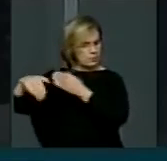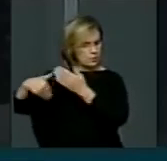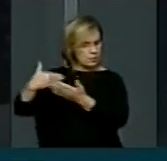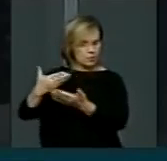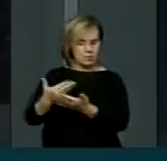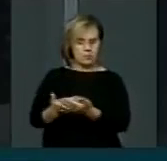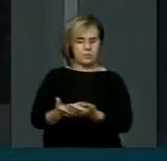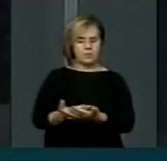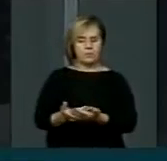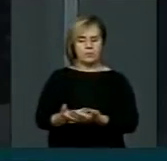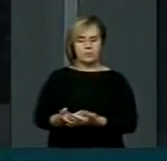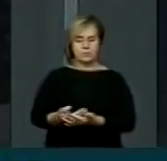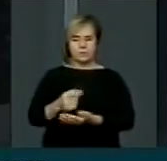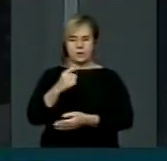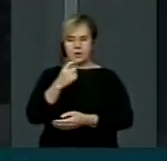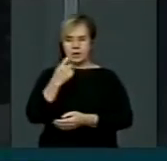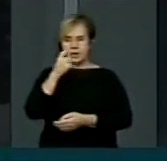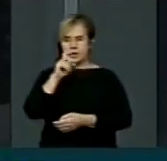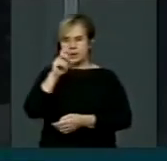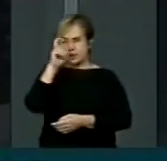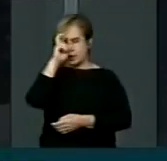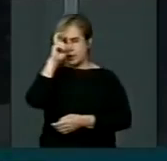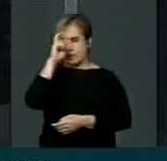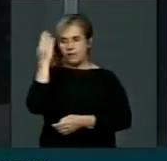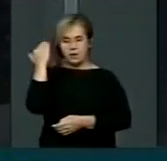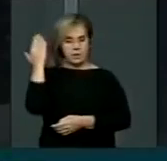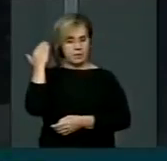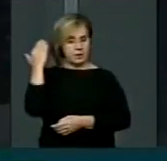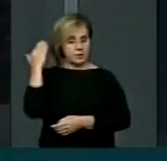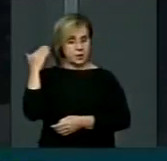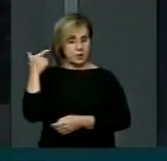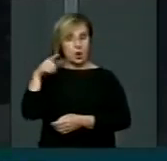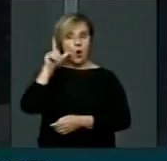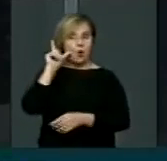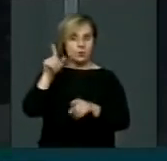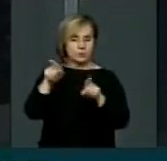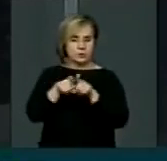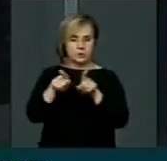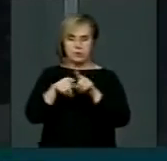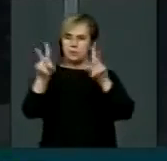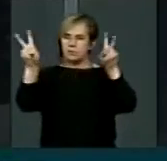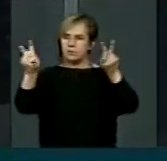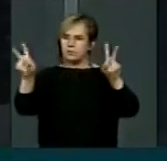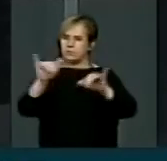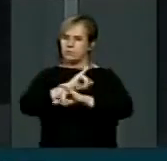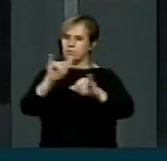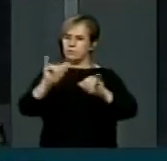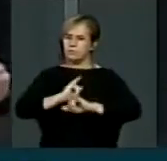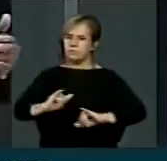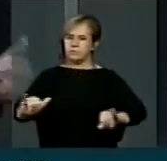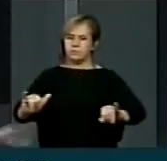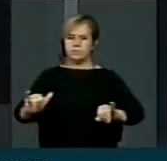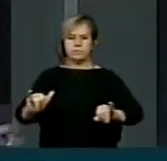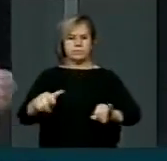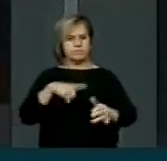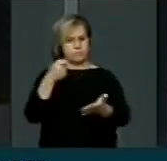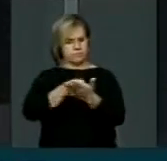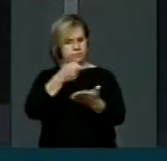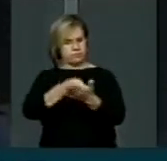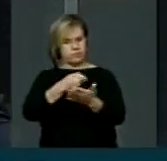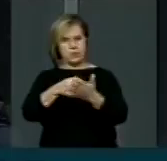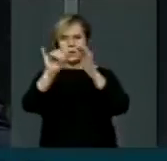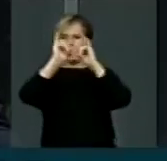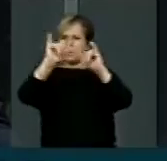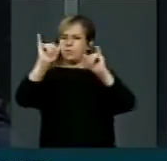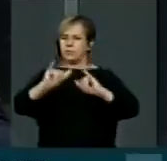última quinta-feira e no dia de ontem, matérias que têm sido vinculadas de forma insistente